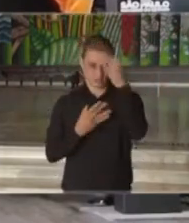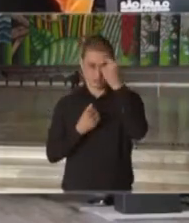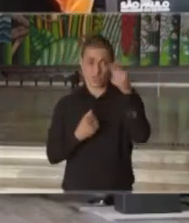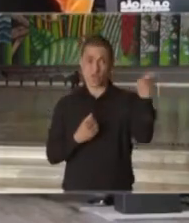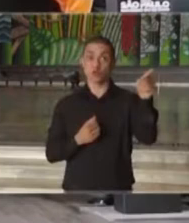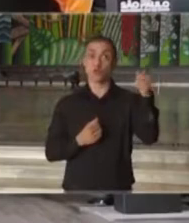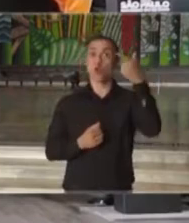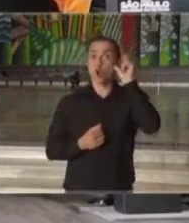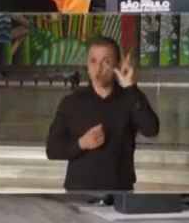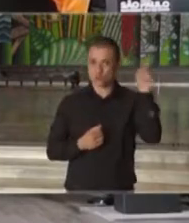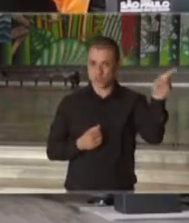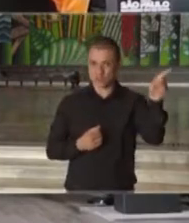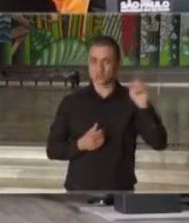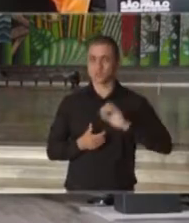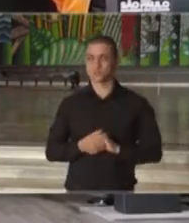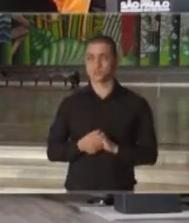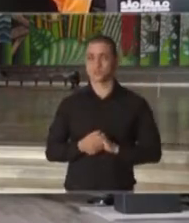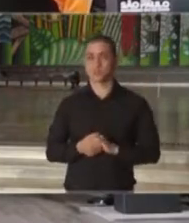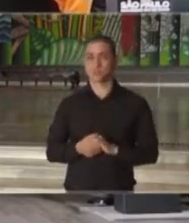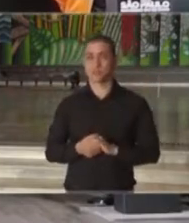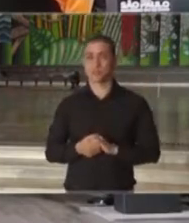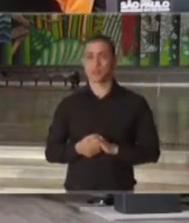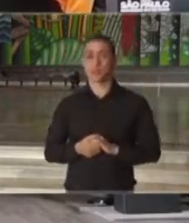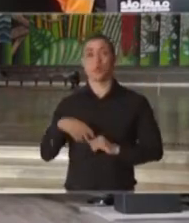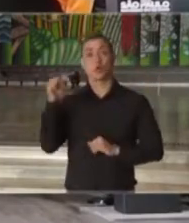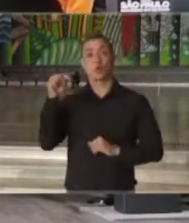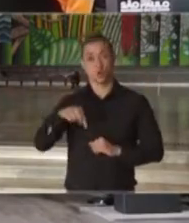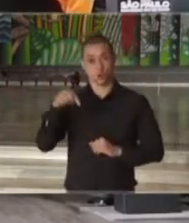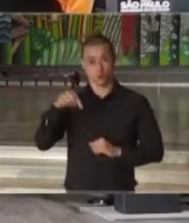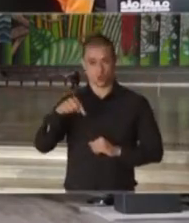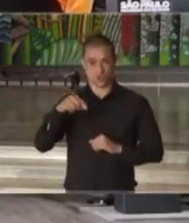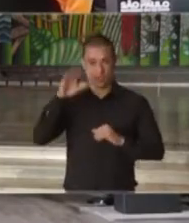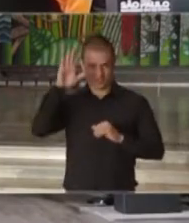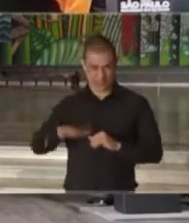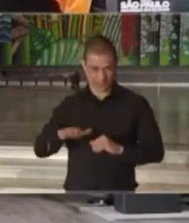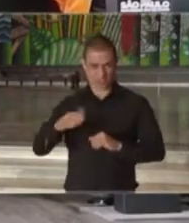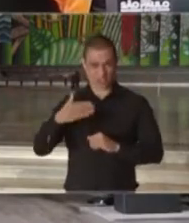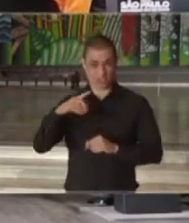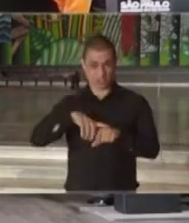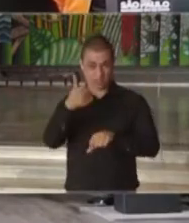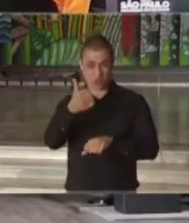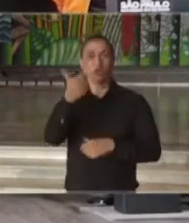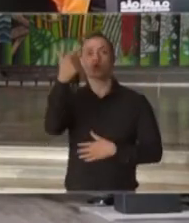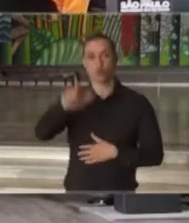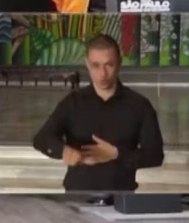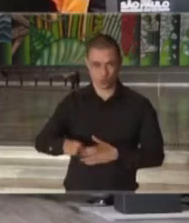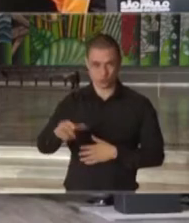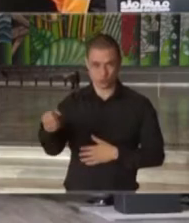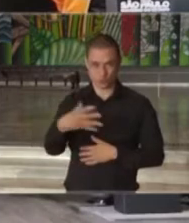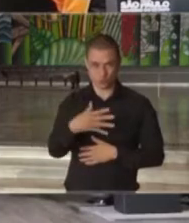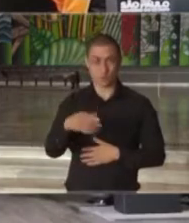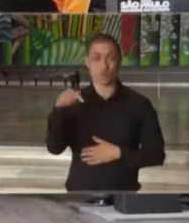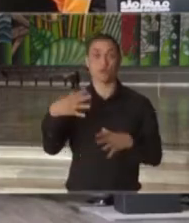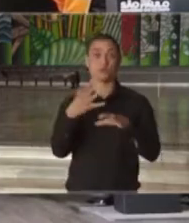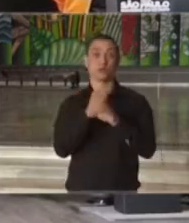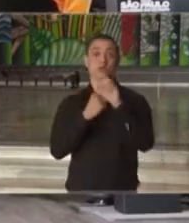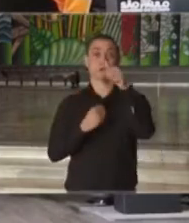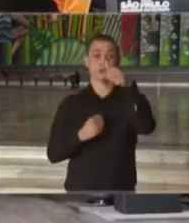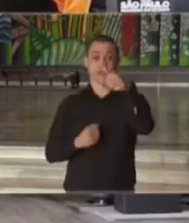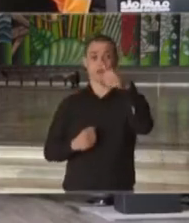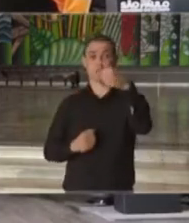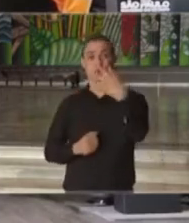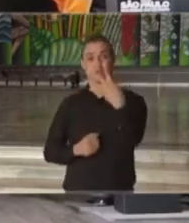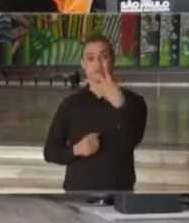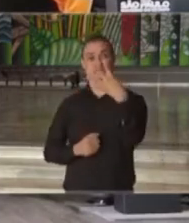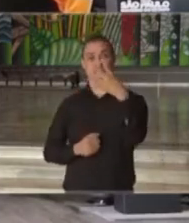refere ao boletim de ontem. Hoje, no final da tarde, haverá o próximo. Nós estamos, então, com 745